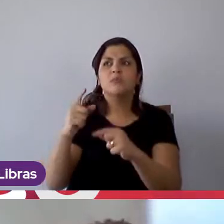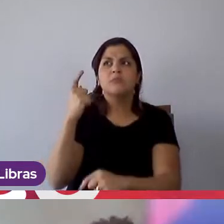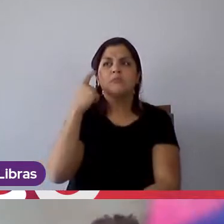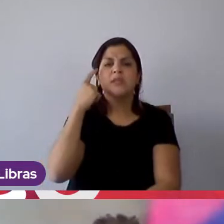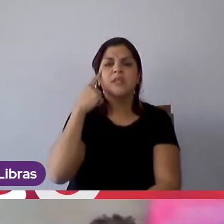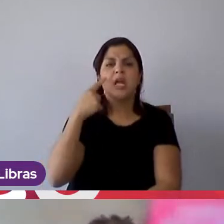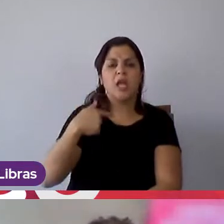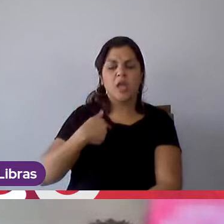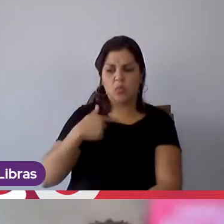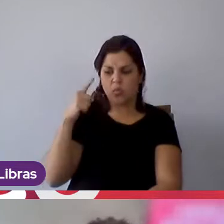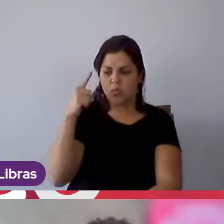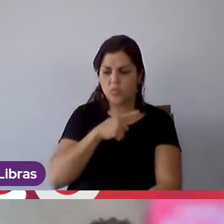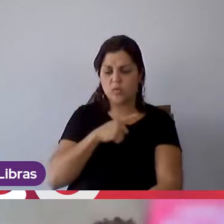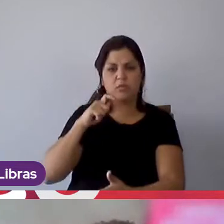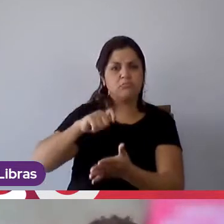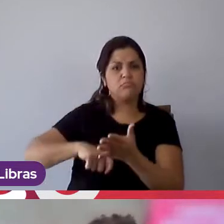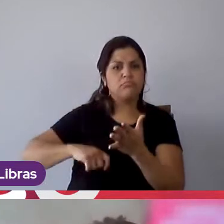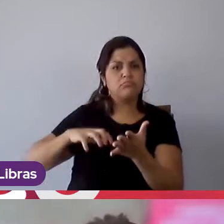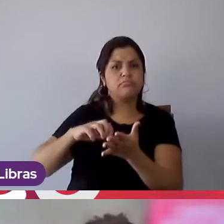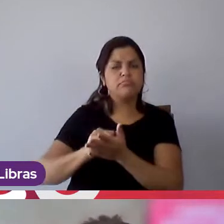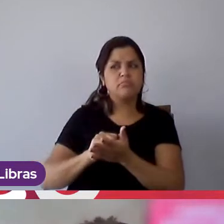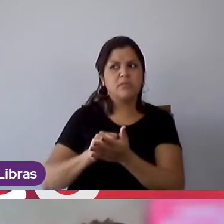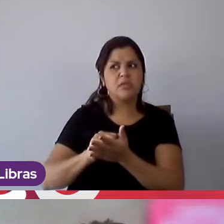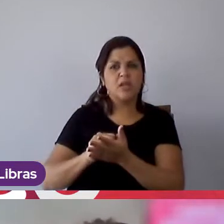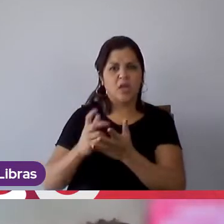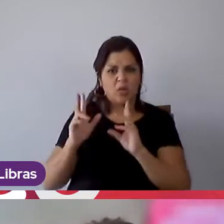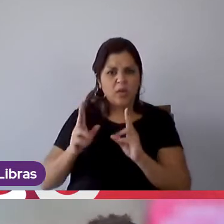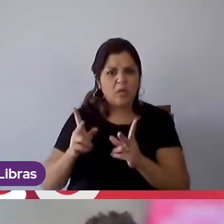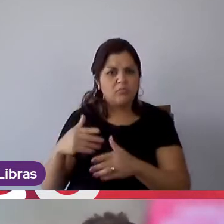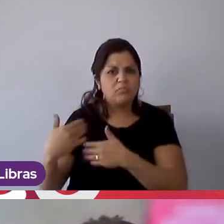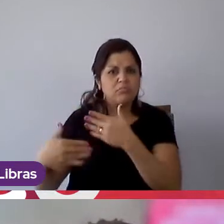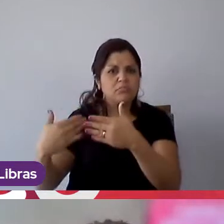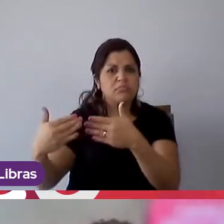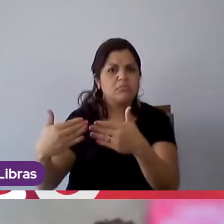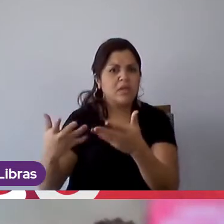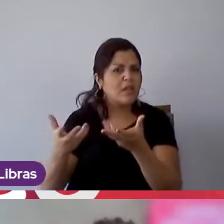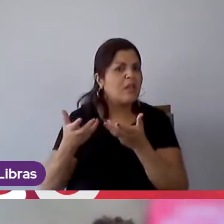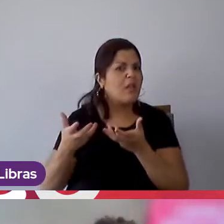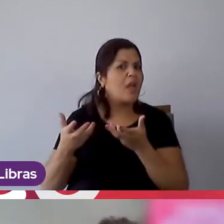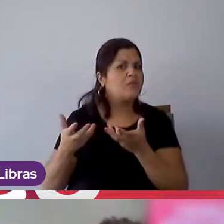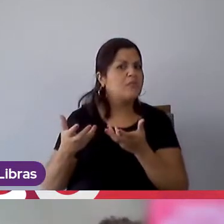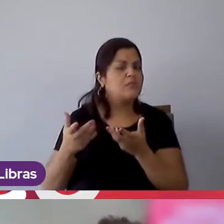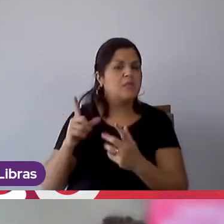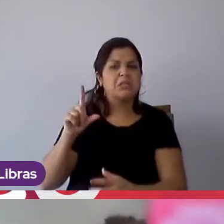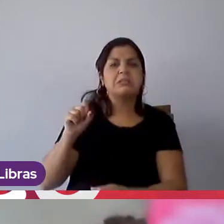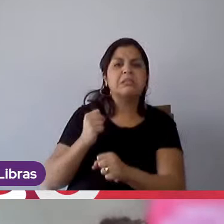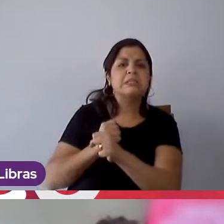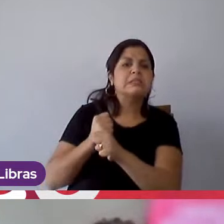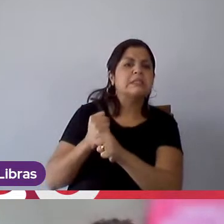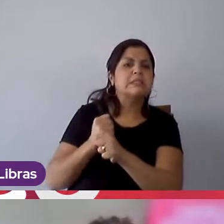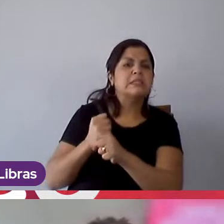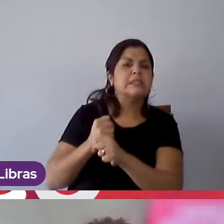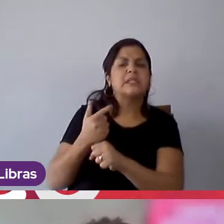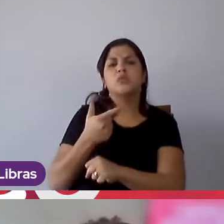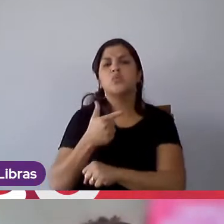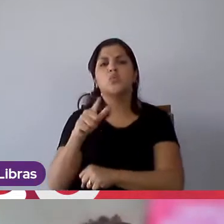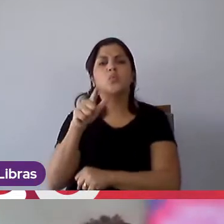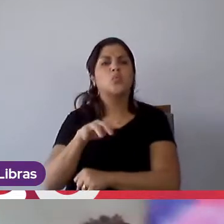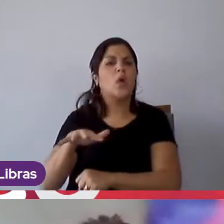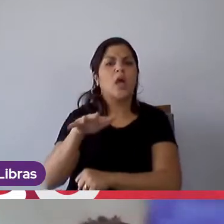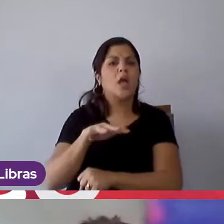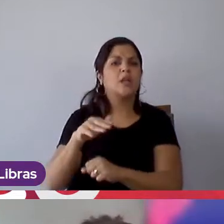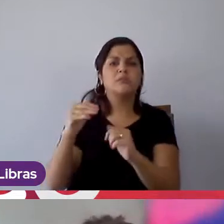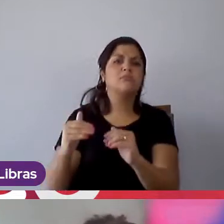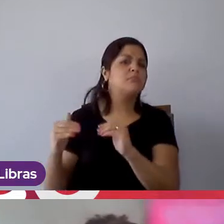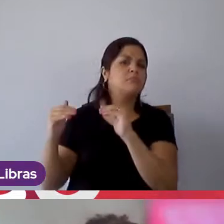efetivado, eu quero continuar na Mondelez, eu quero crescer, eu quero dar que 10 anos está em algum cargo